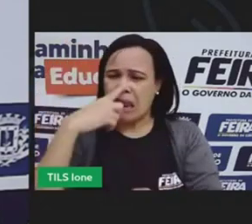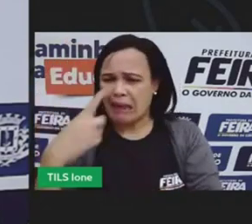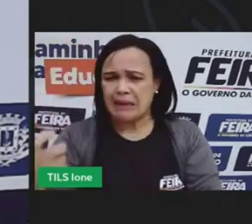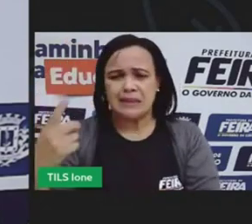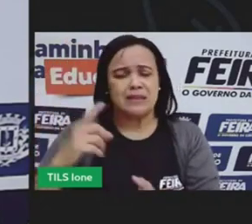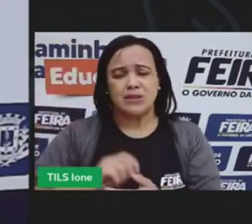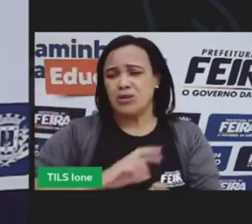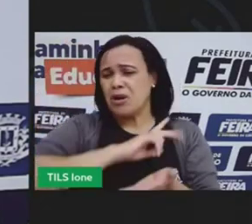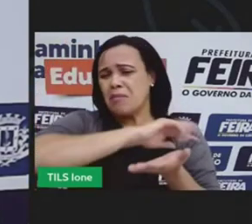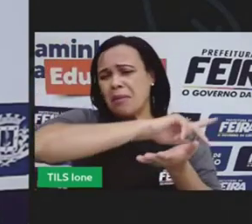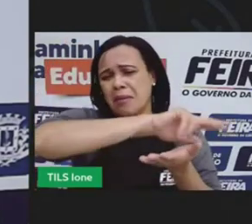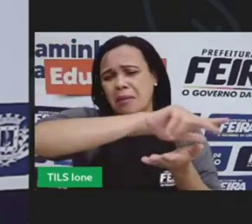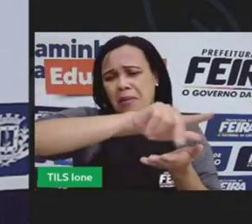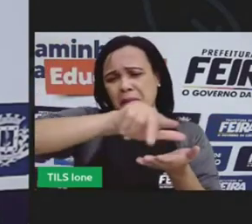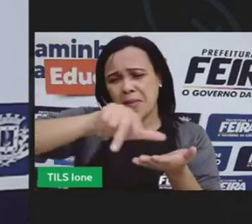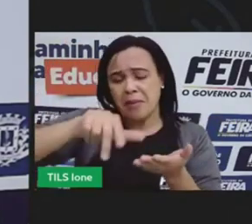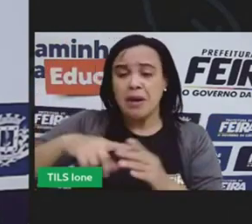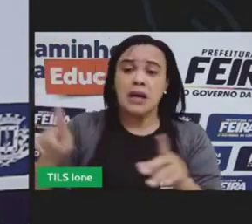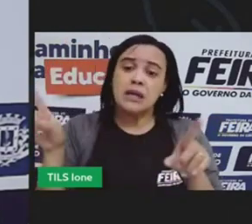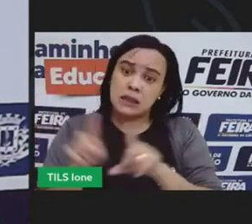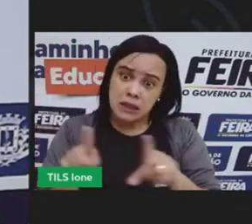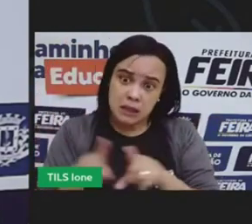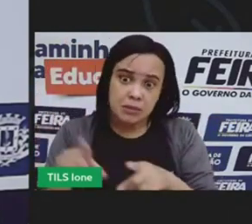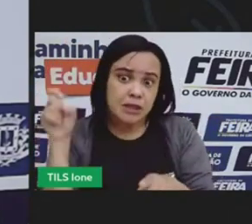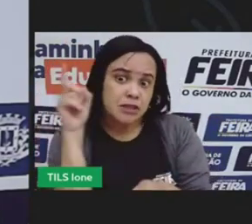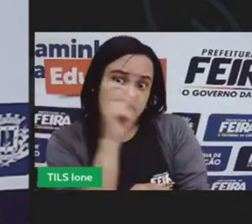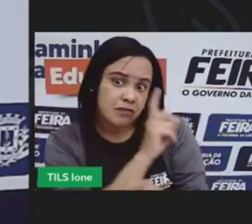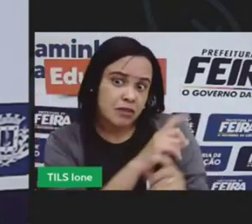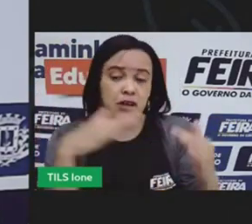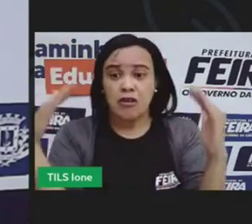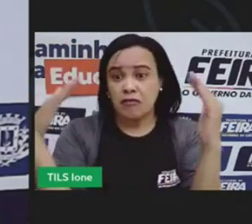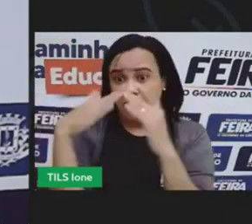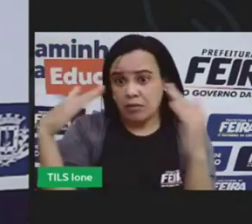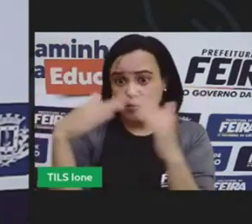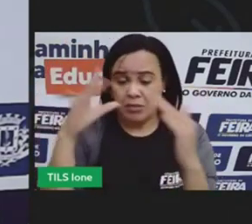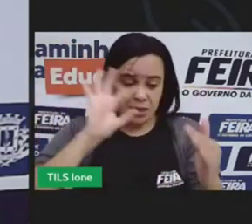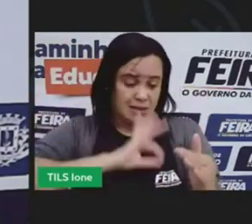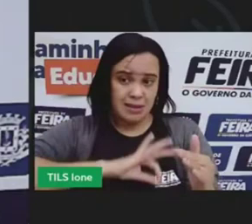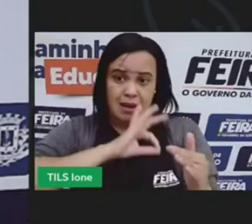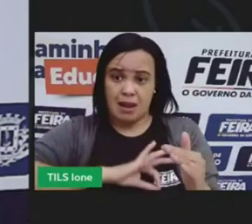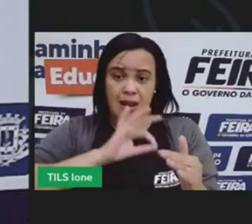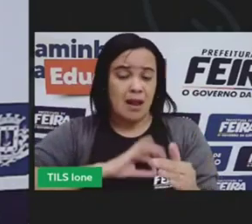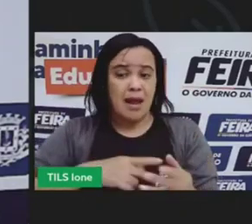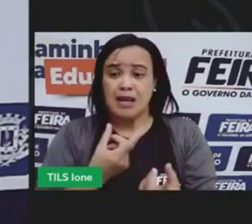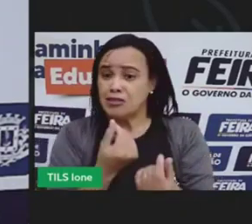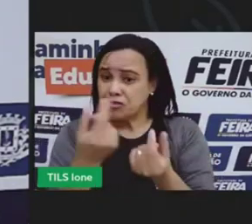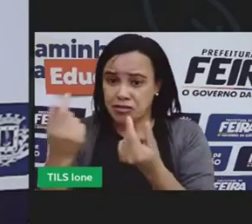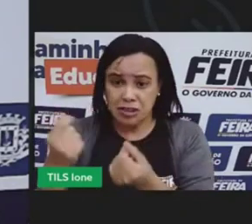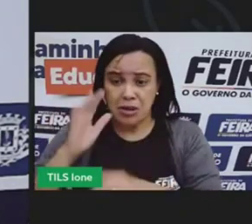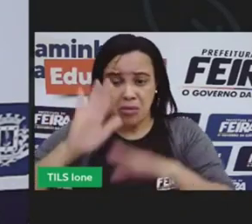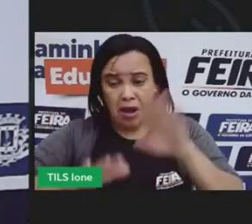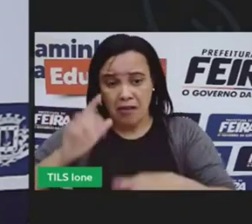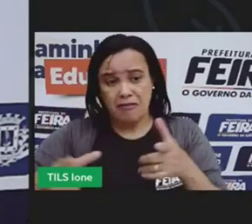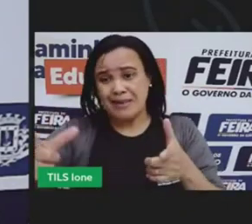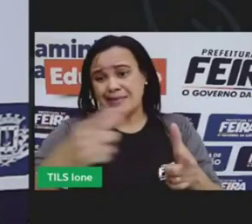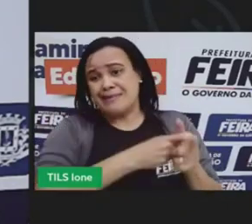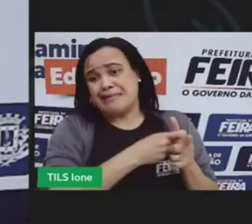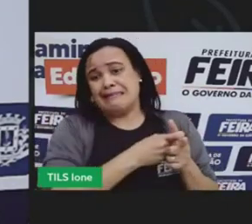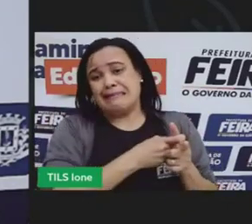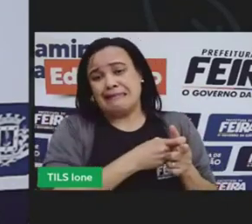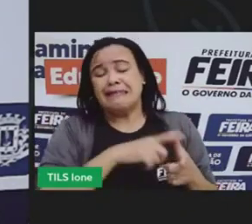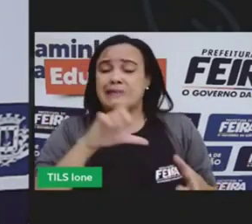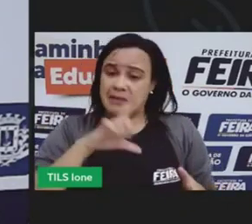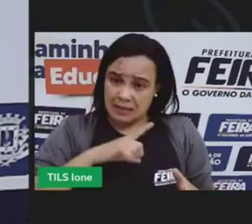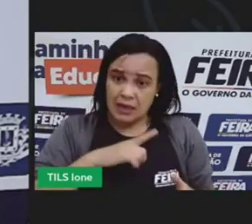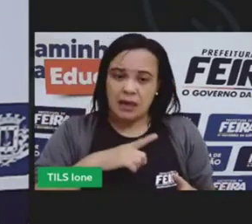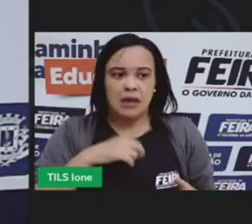comprometendo o orçamento familiar acaba trazendo dívidas para a família se a compra não foi planejada